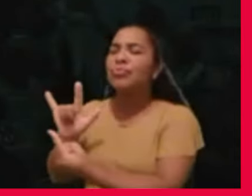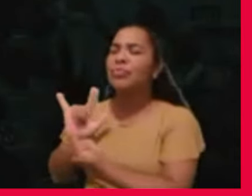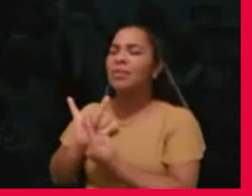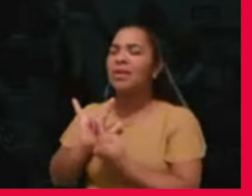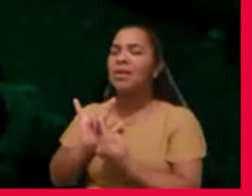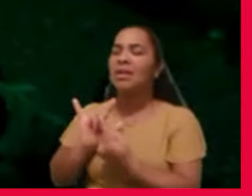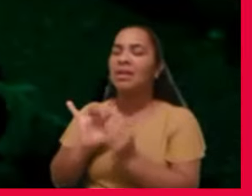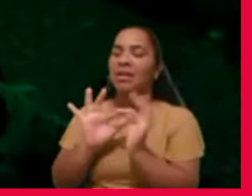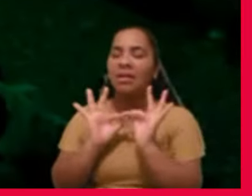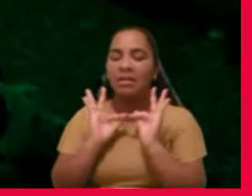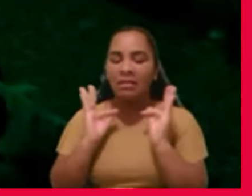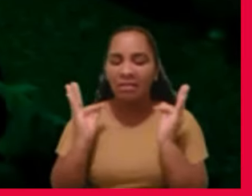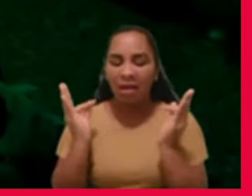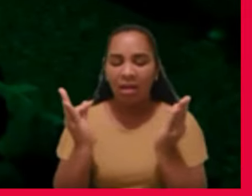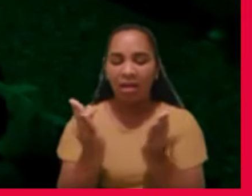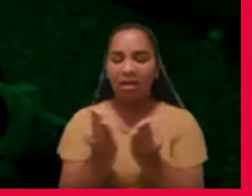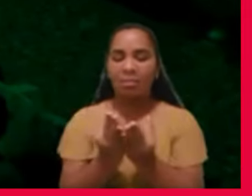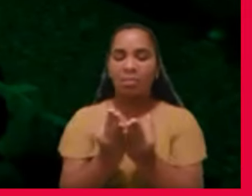pelos amigos,